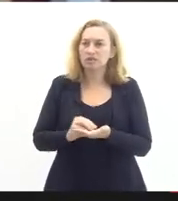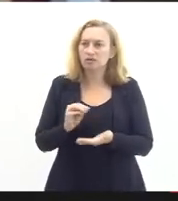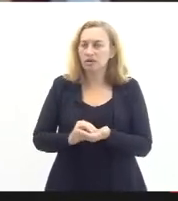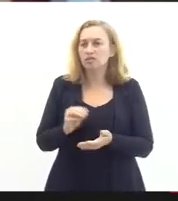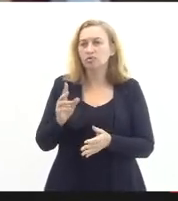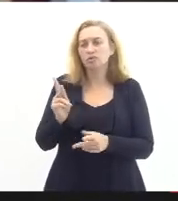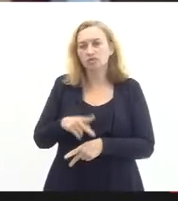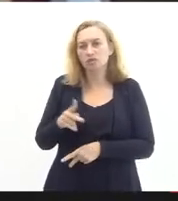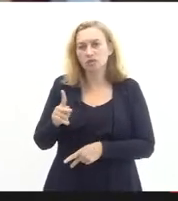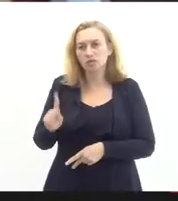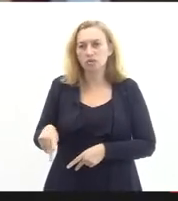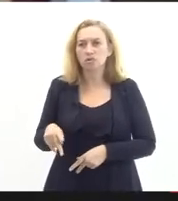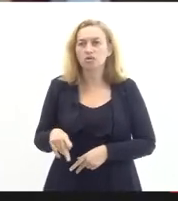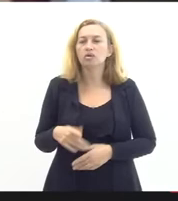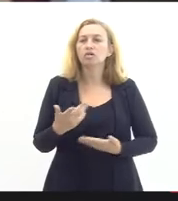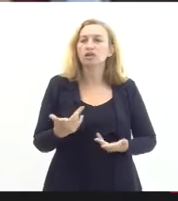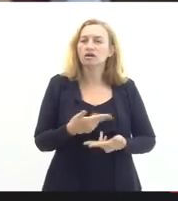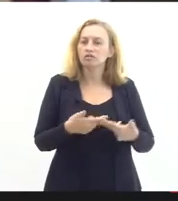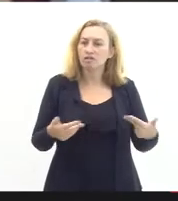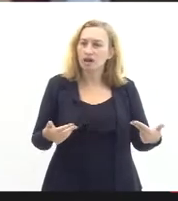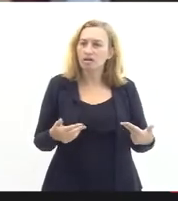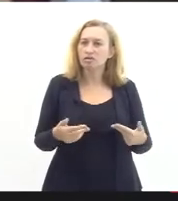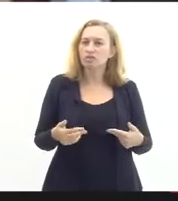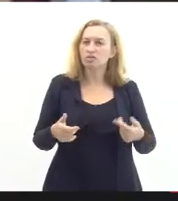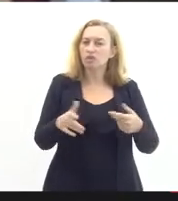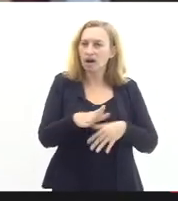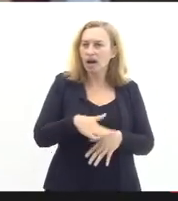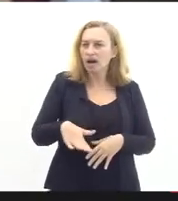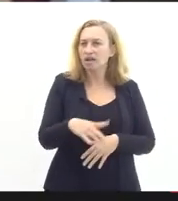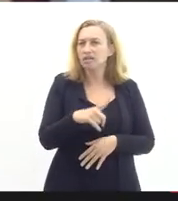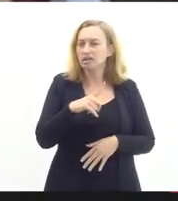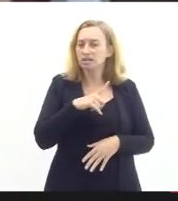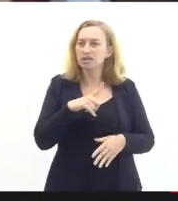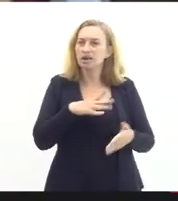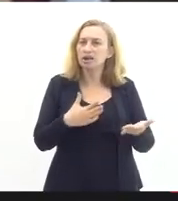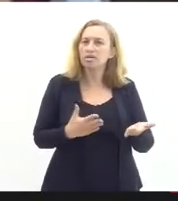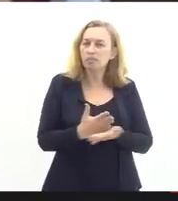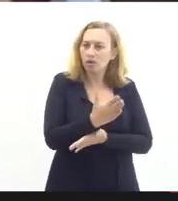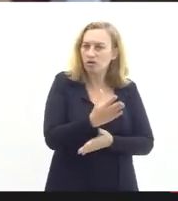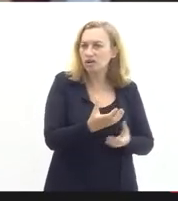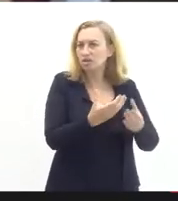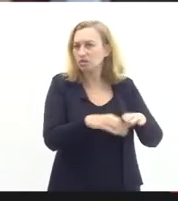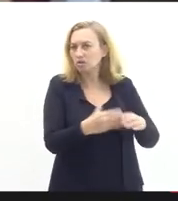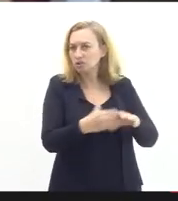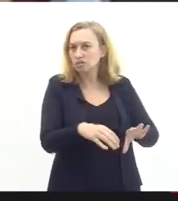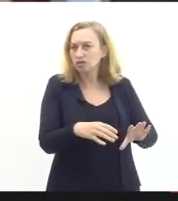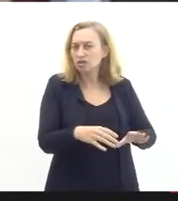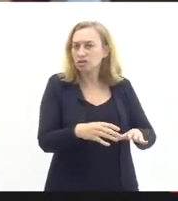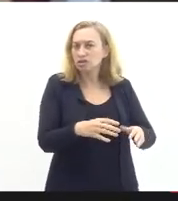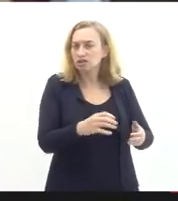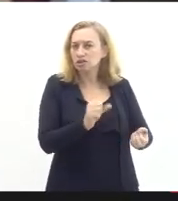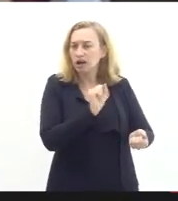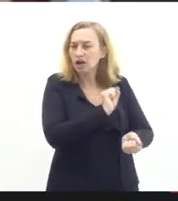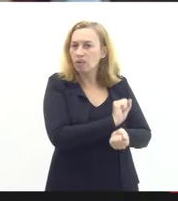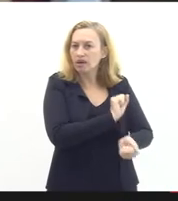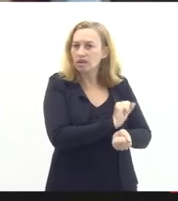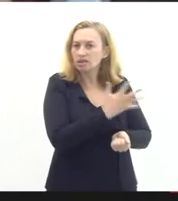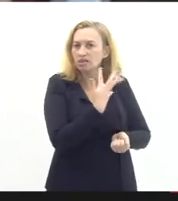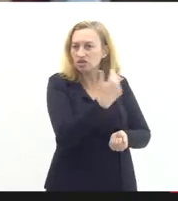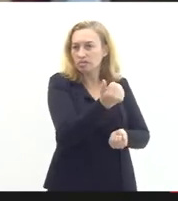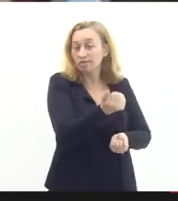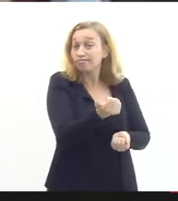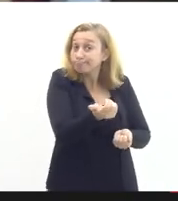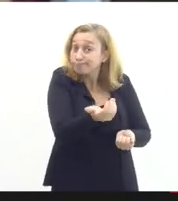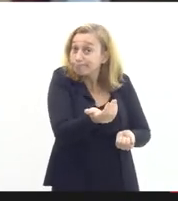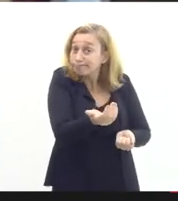levantamento são encargos que tem aprovados no concurso que estão no cadastro de reserva aguardando serem convocados